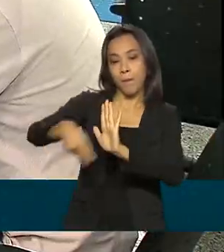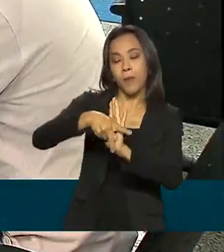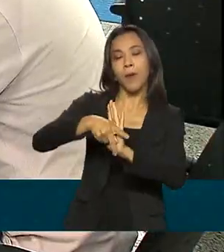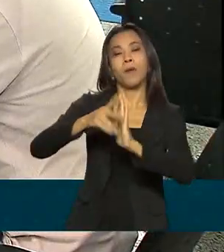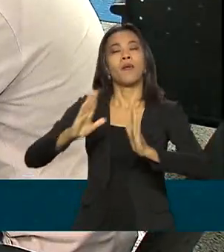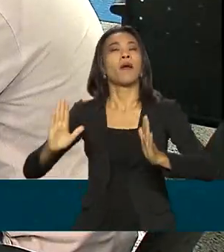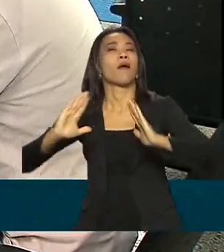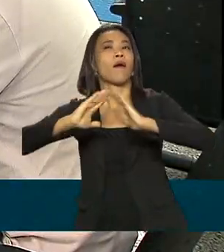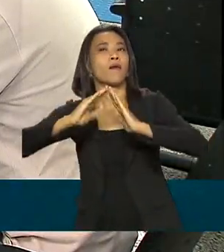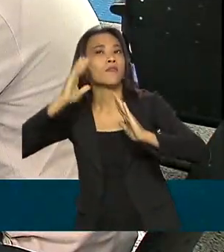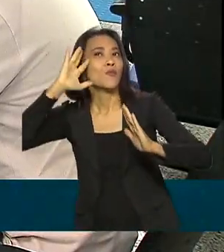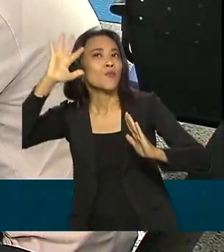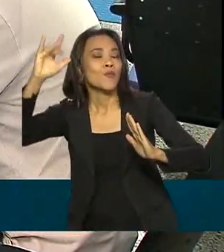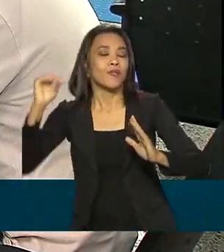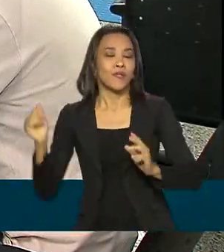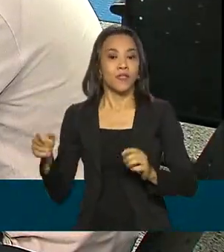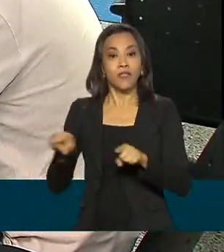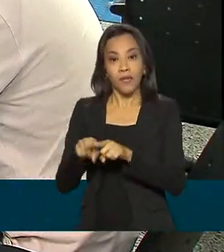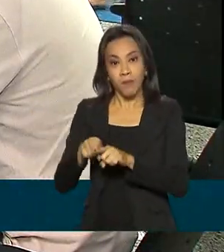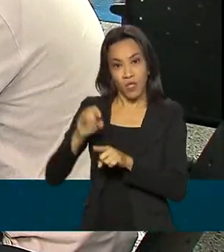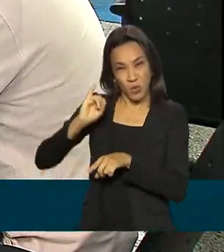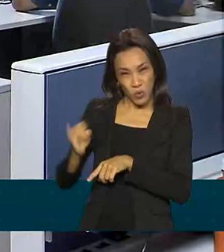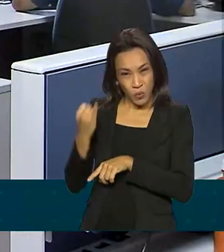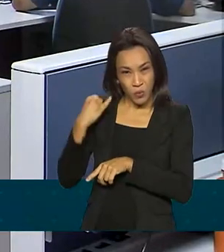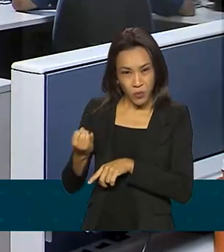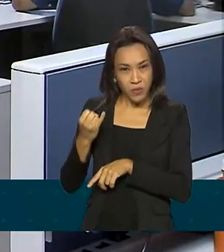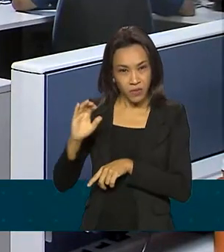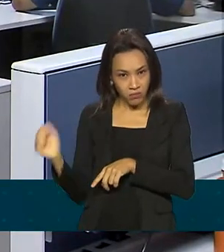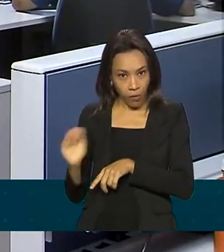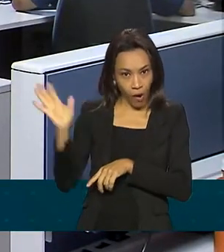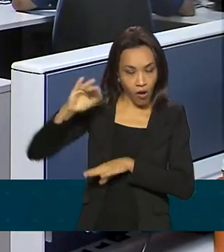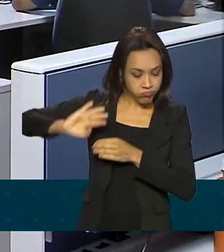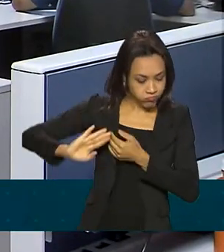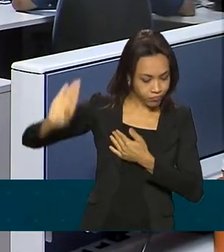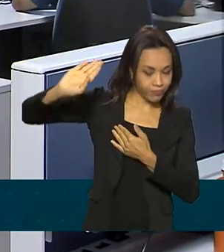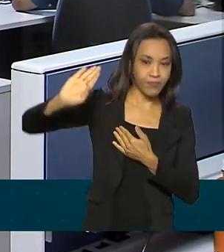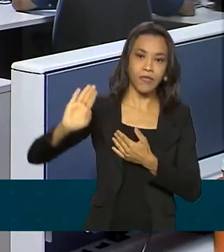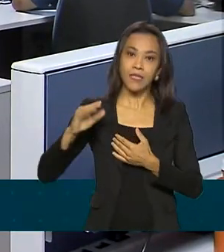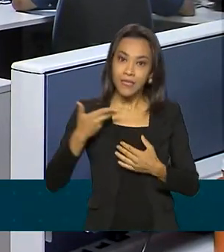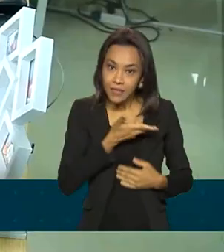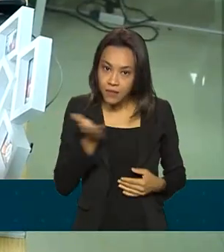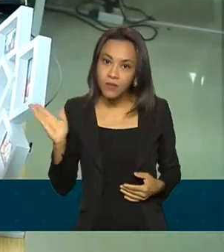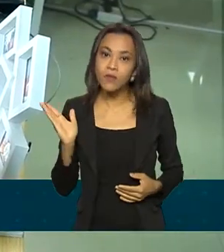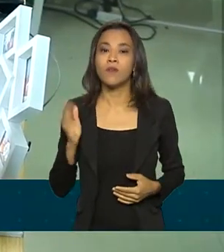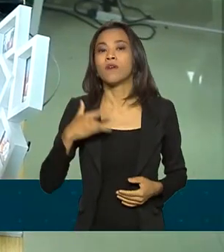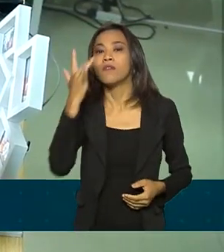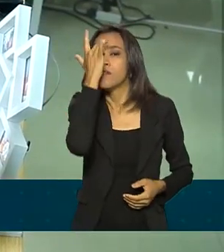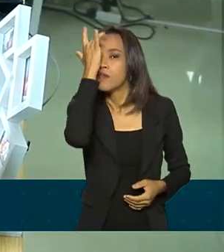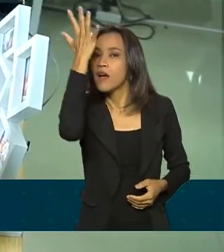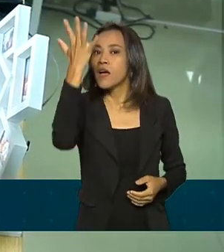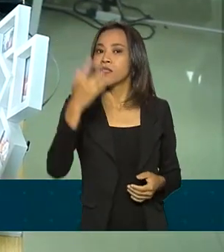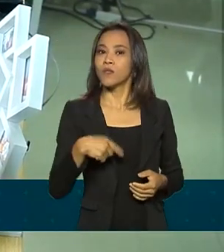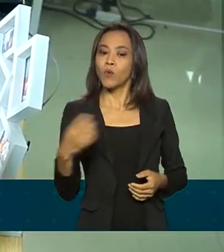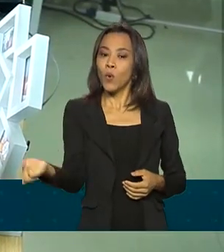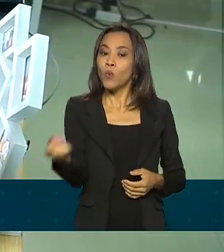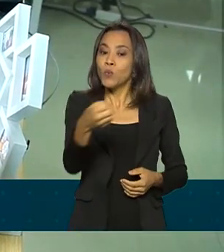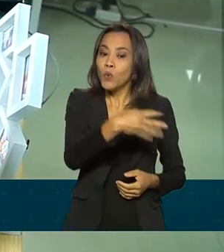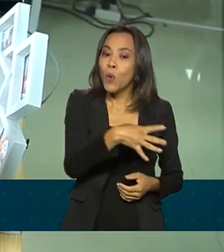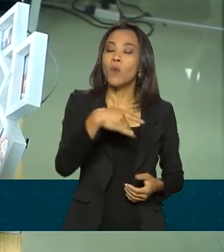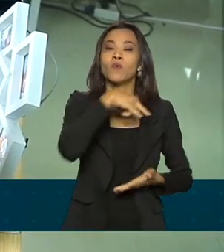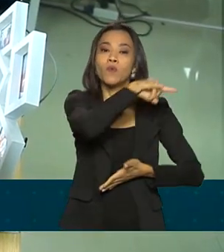ou simplesmente fugir de juros altos. Tudo isso agora fica mais fácil com o novo marco de